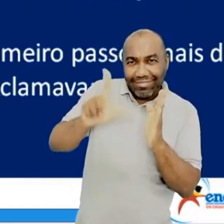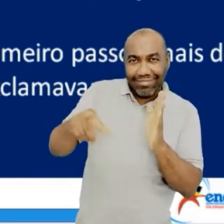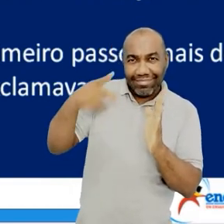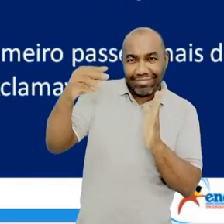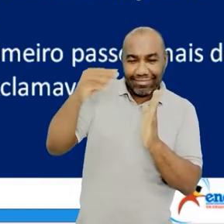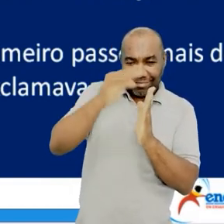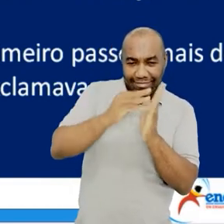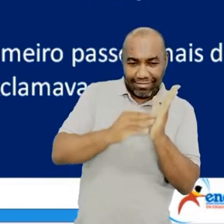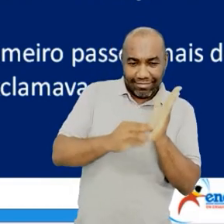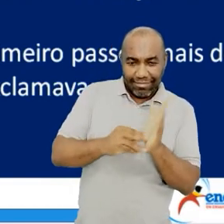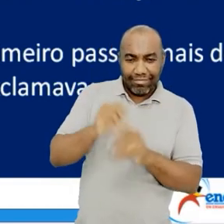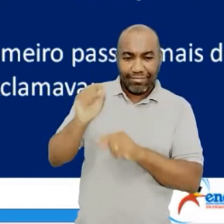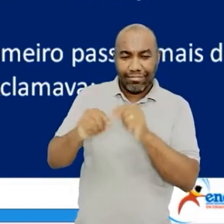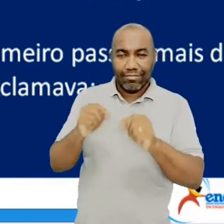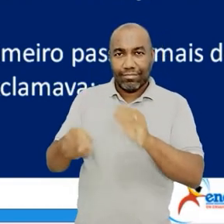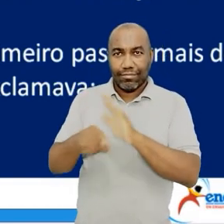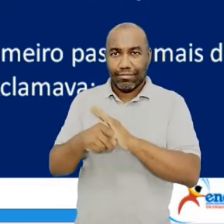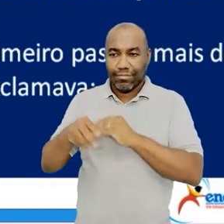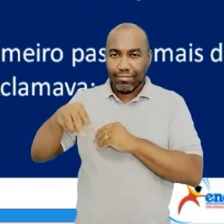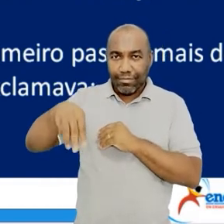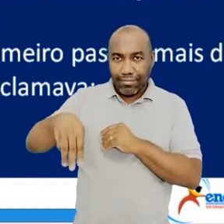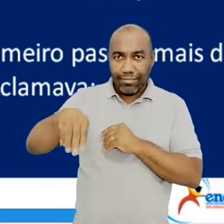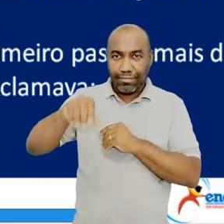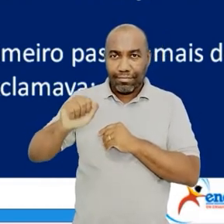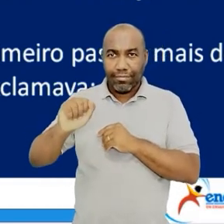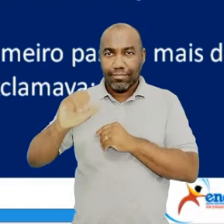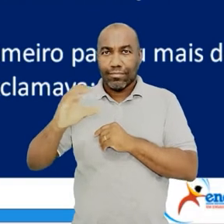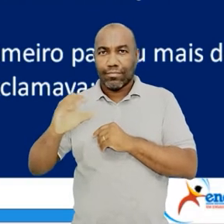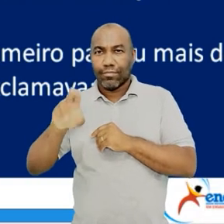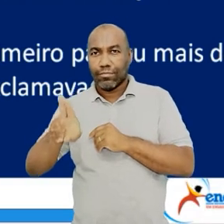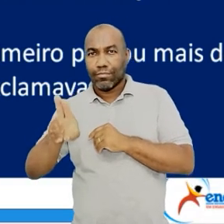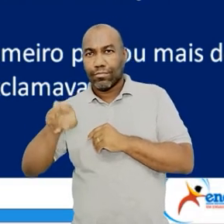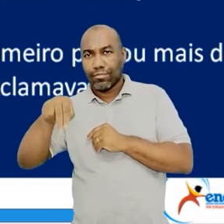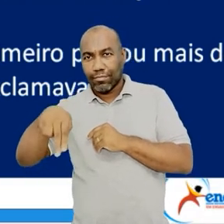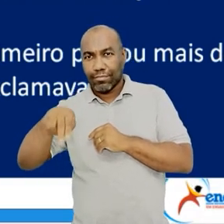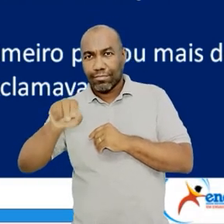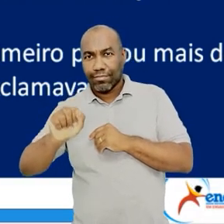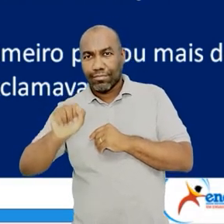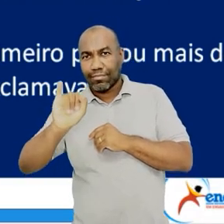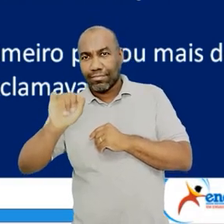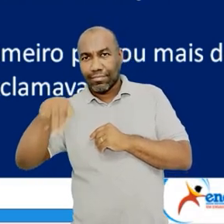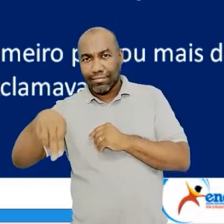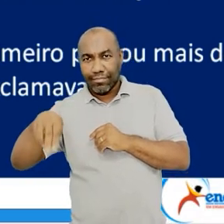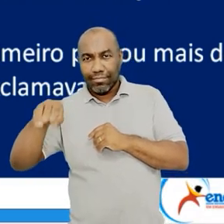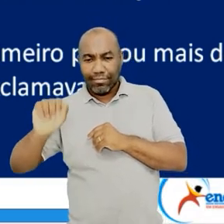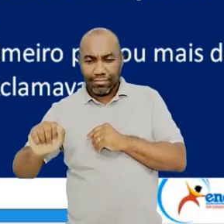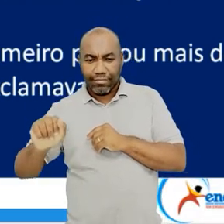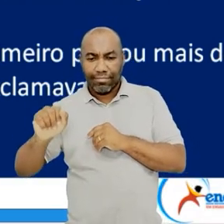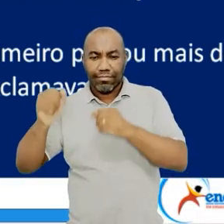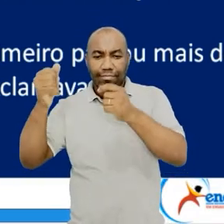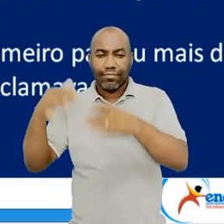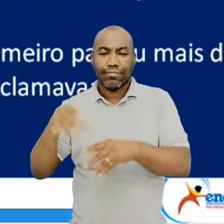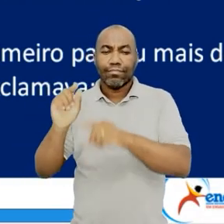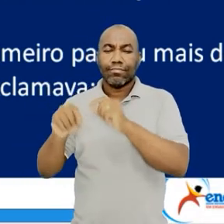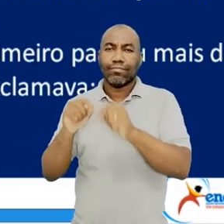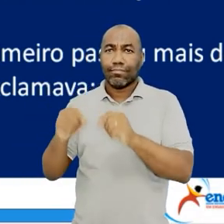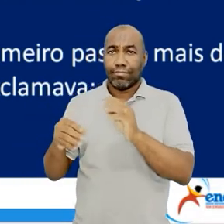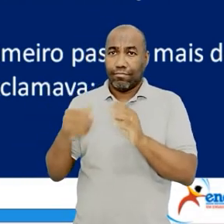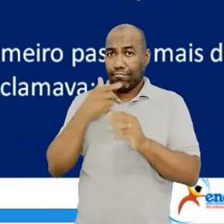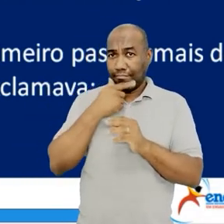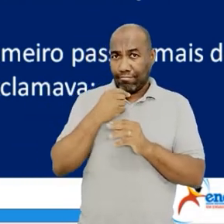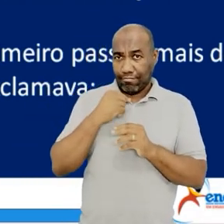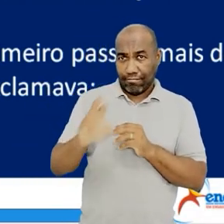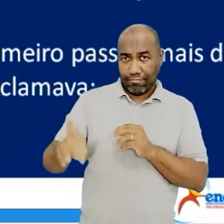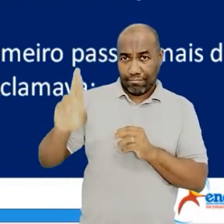nascimento do nativo brasileiro. Vamos lá. Ele não é o primeiro autor